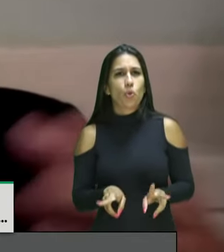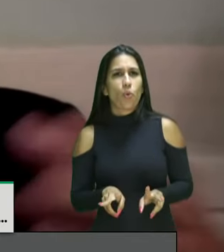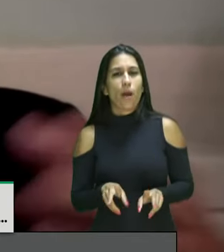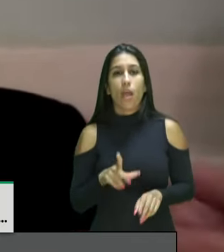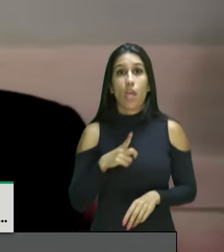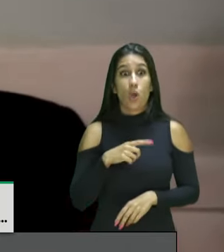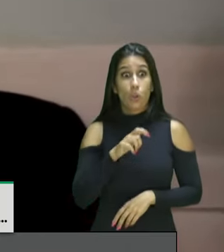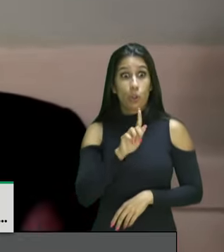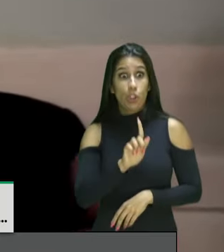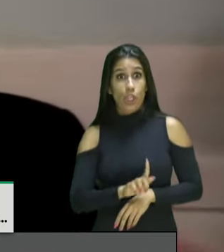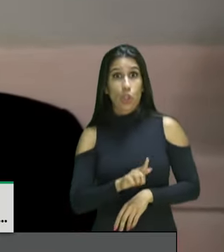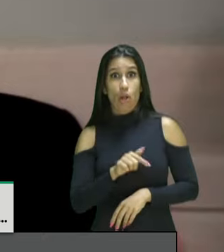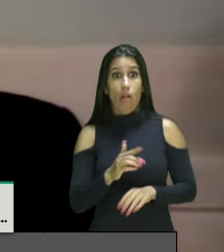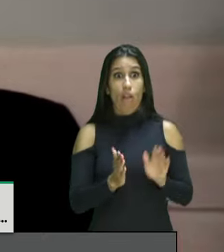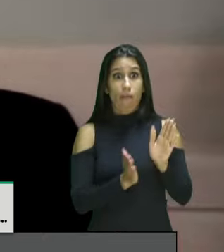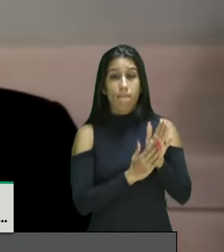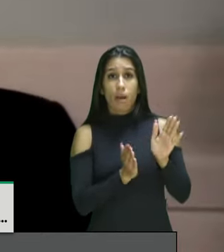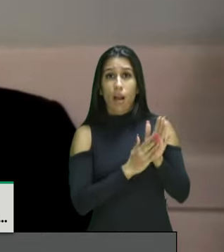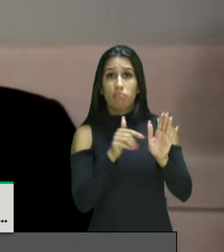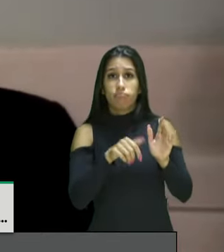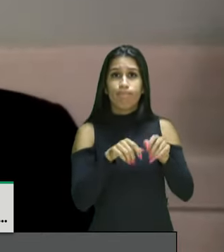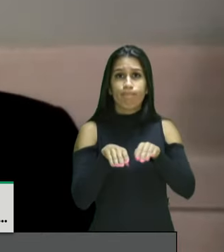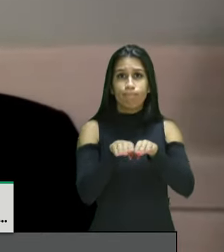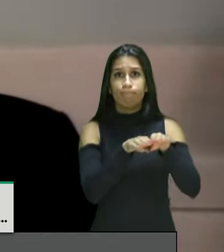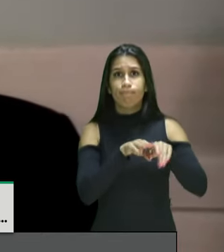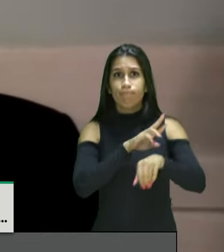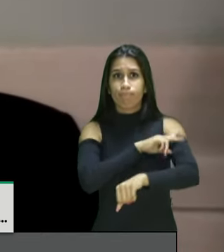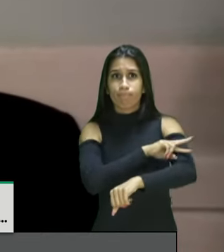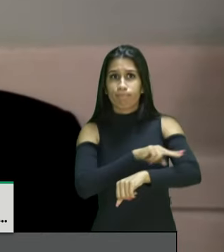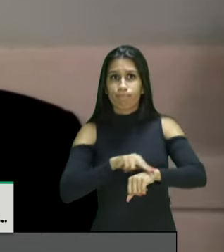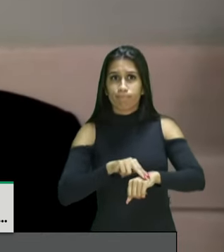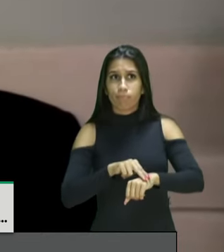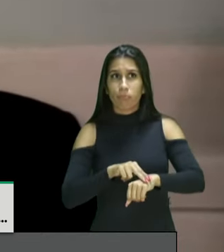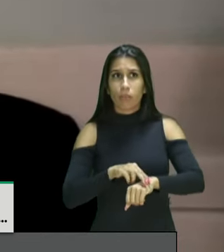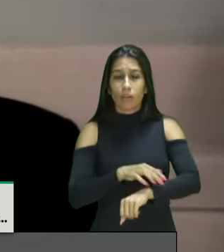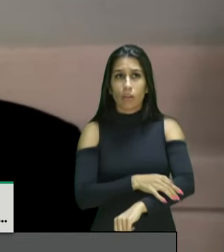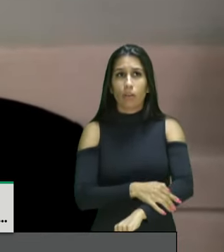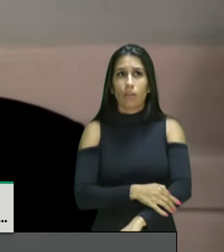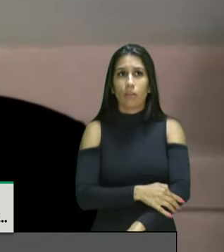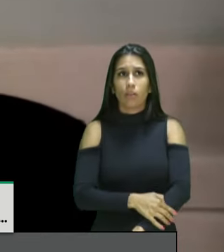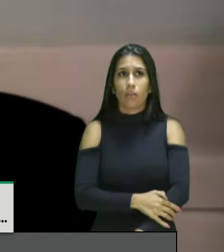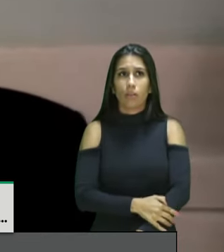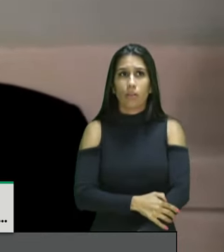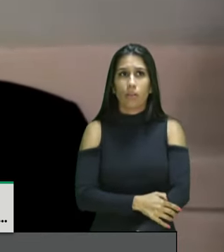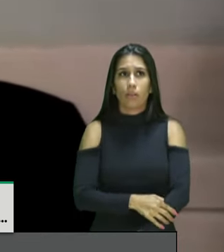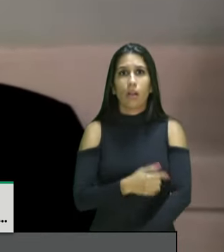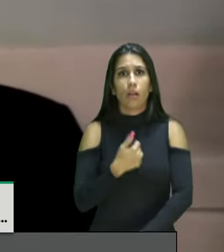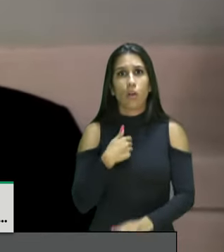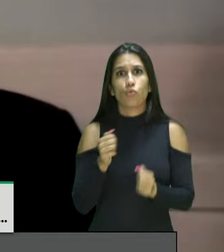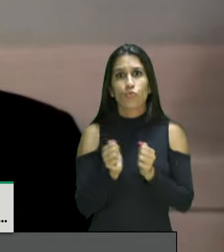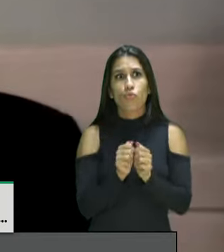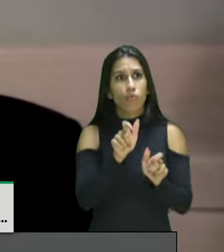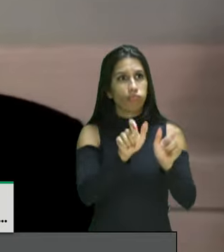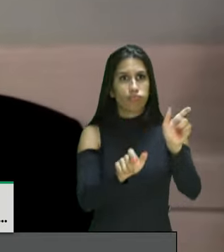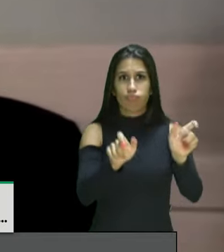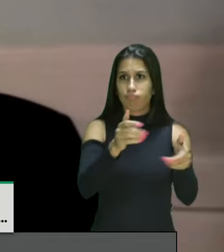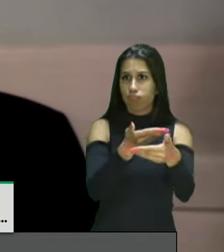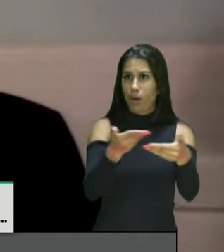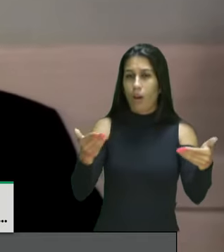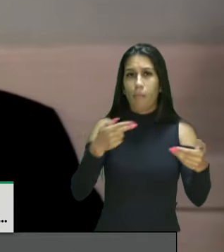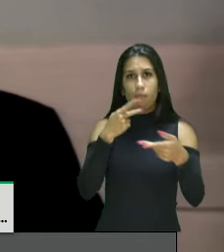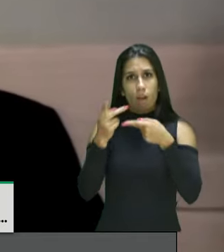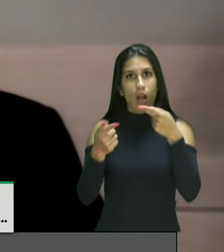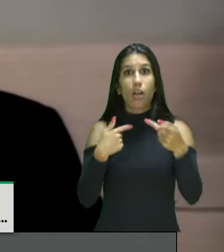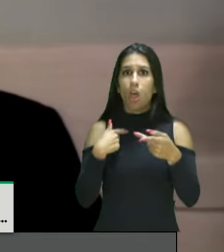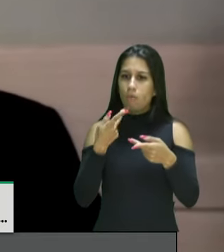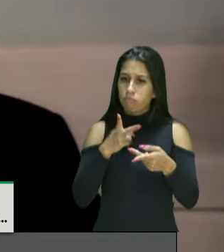gestor da pauta da igualdade racial tanto é que eu venho participando e com a permissão dos senhores deputados continuarei acompanhando essas